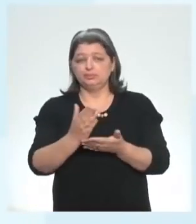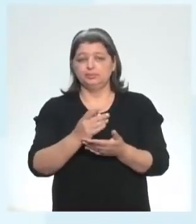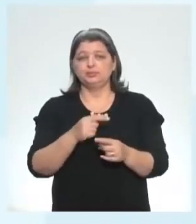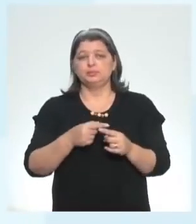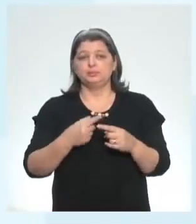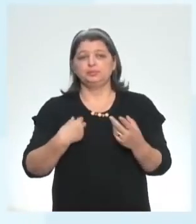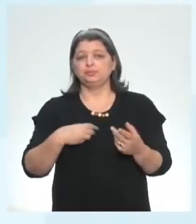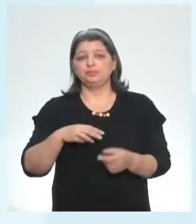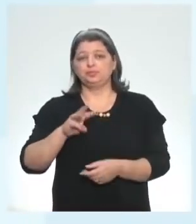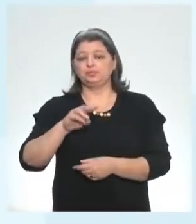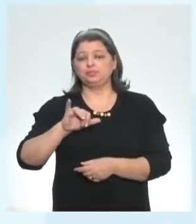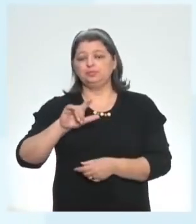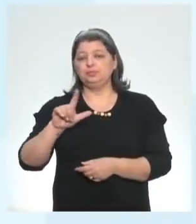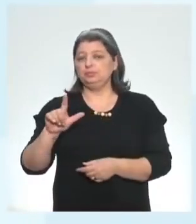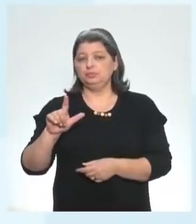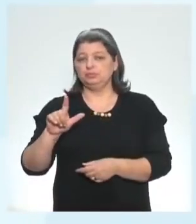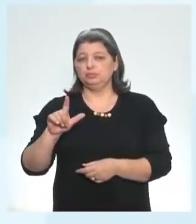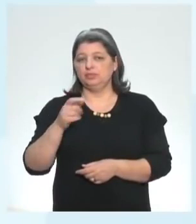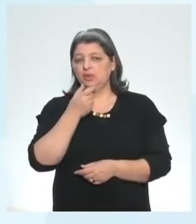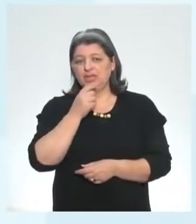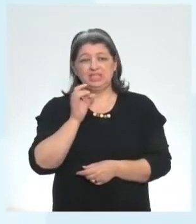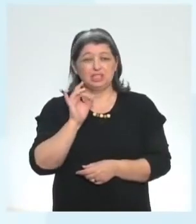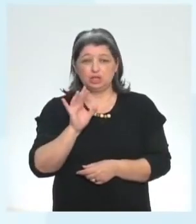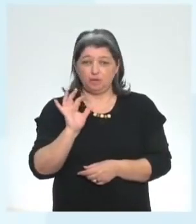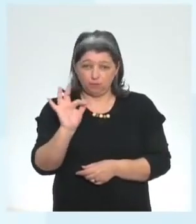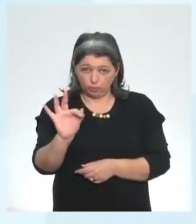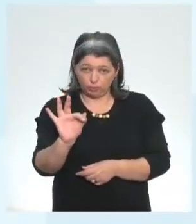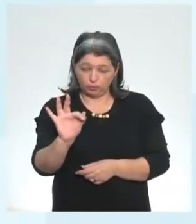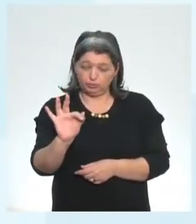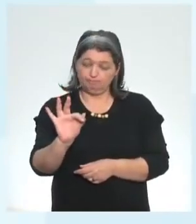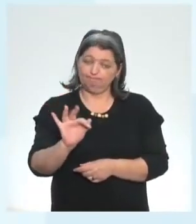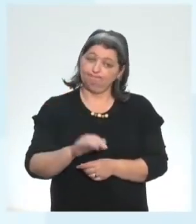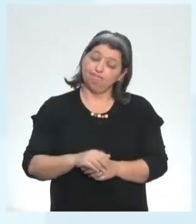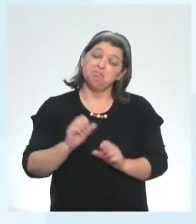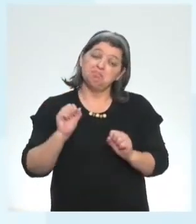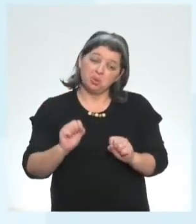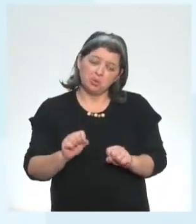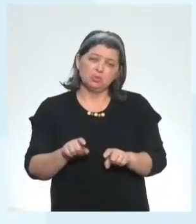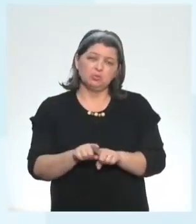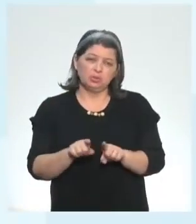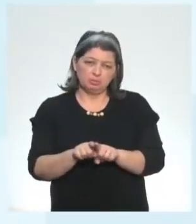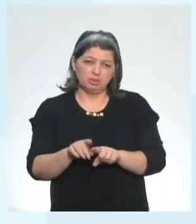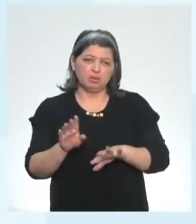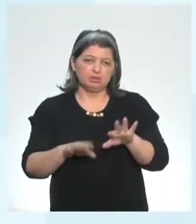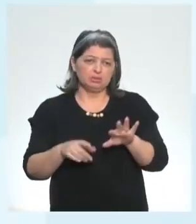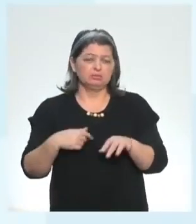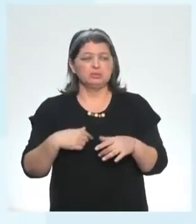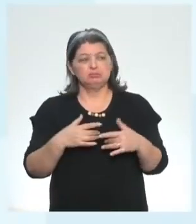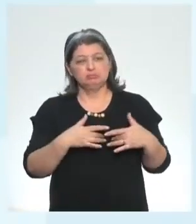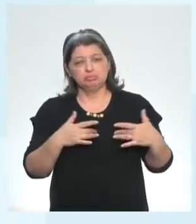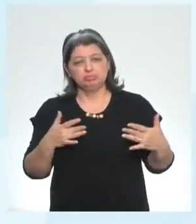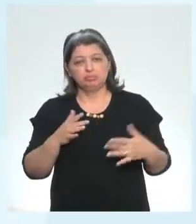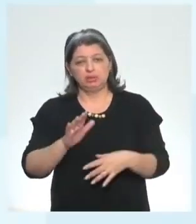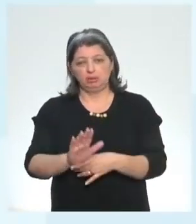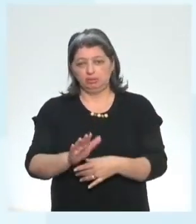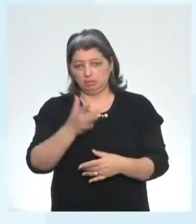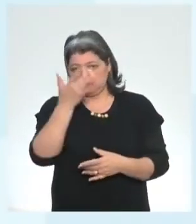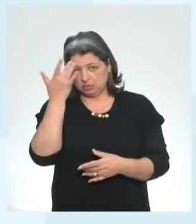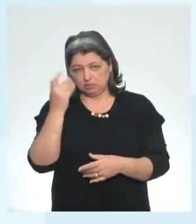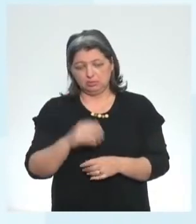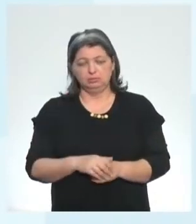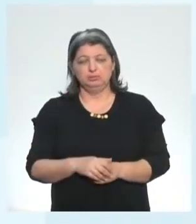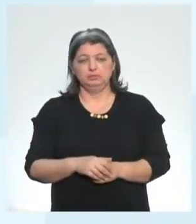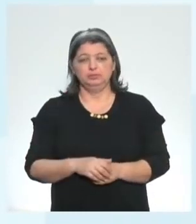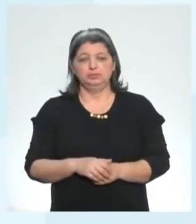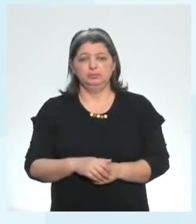do will em inglês ele não serve só pro futuro realmente né eu posso por exemplo me oferecer pra ajudar alguém eu vou usar will ô Erika you are